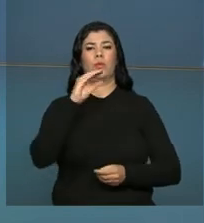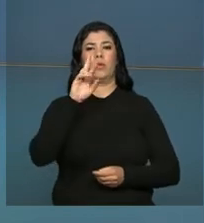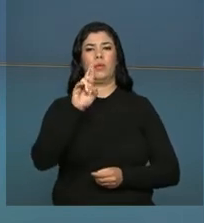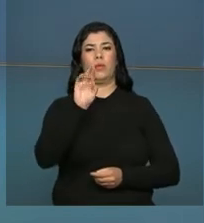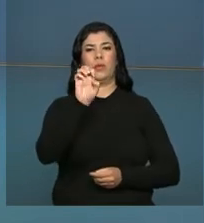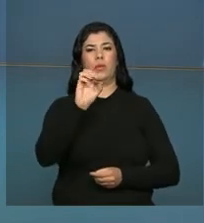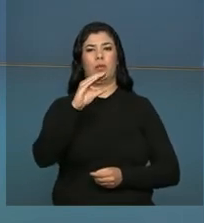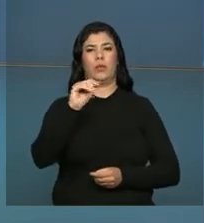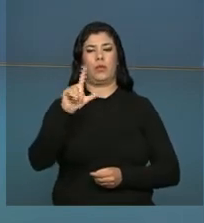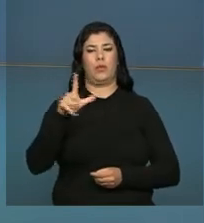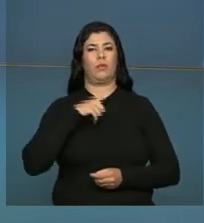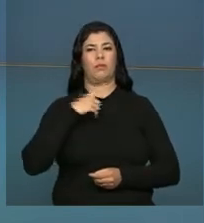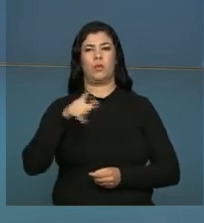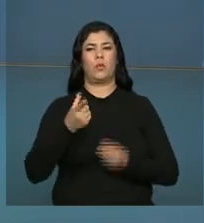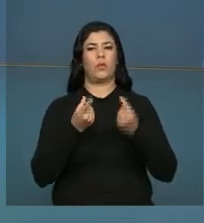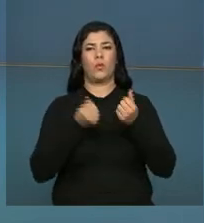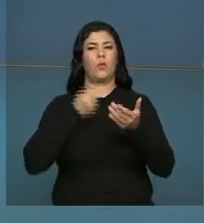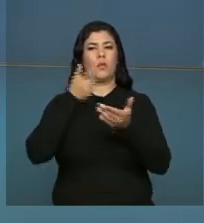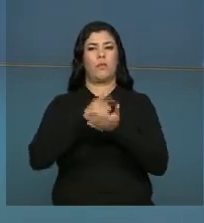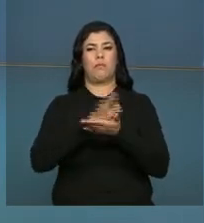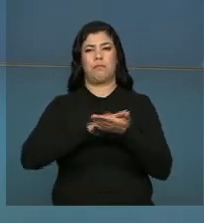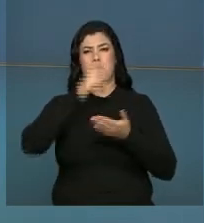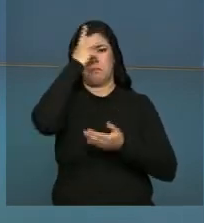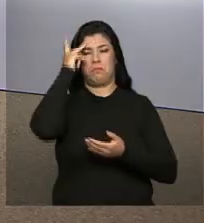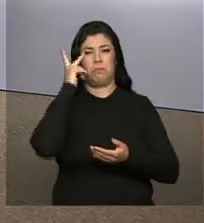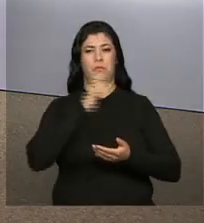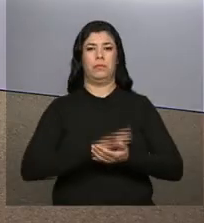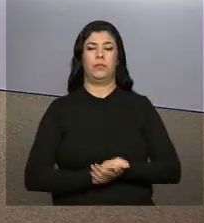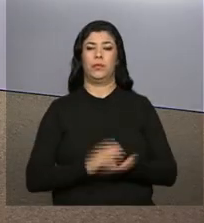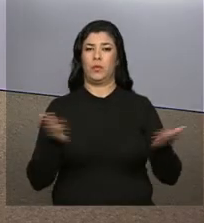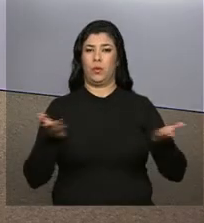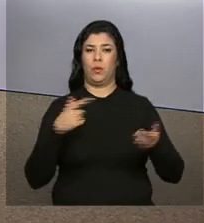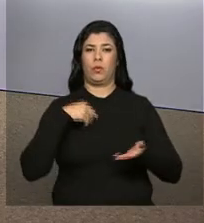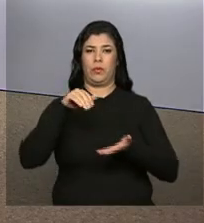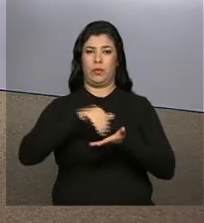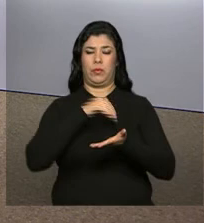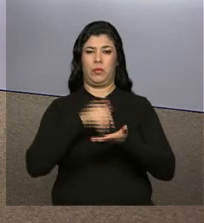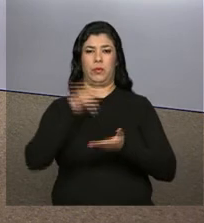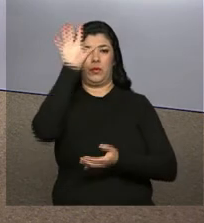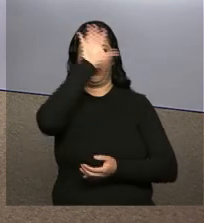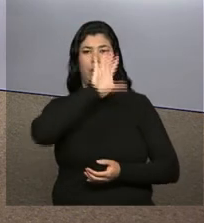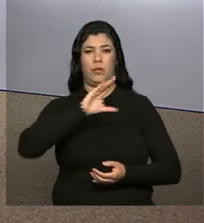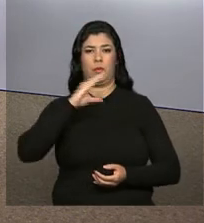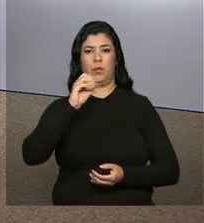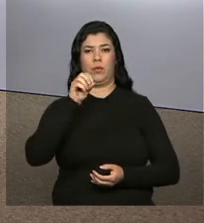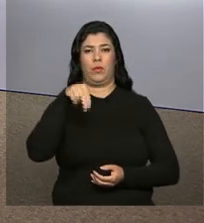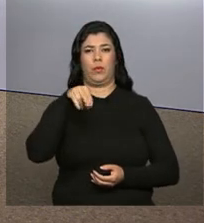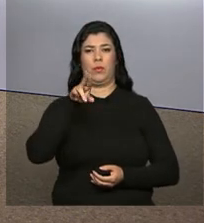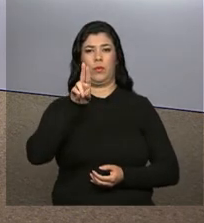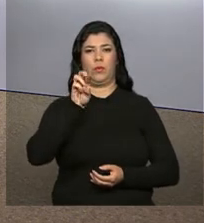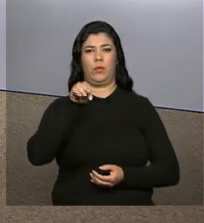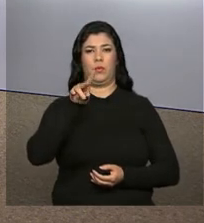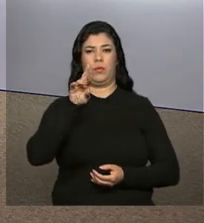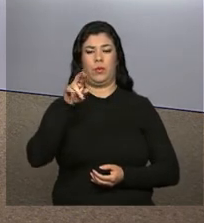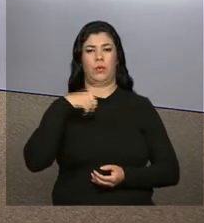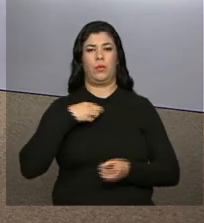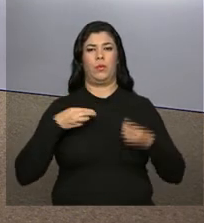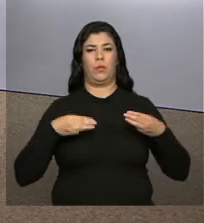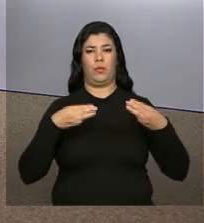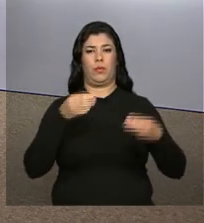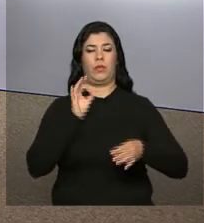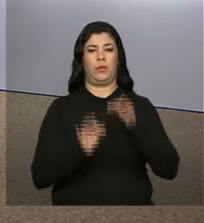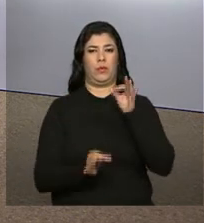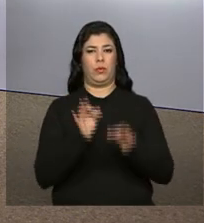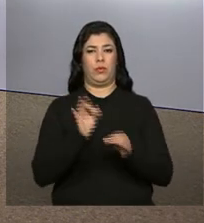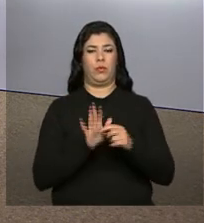recall e não tem nenhum custo para os consumidores. Hoje, a Secretaria Nacional do Consumidor do Ministério da Justiça vai apresentar